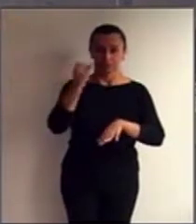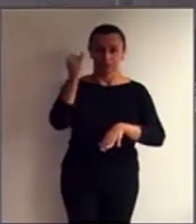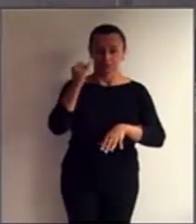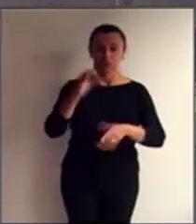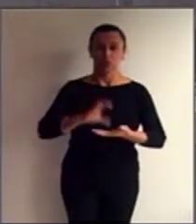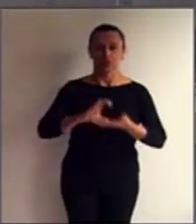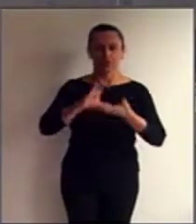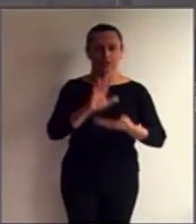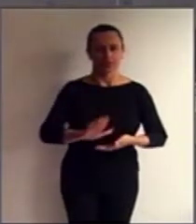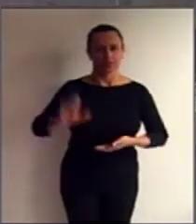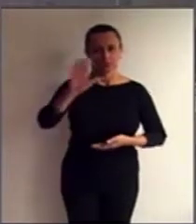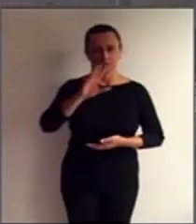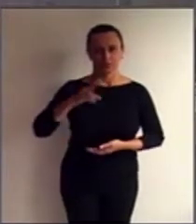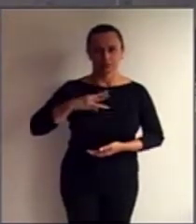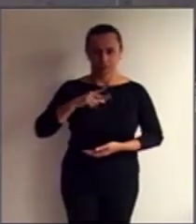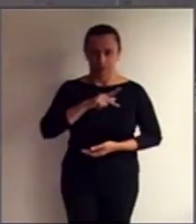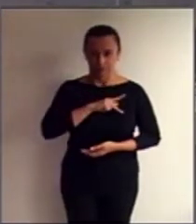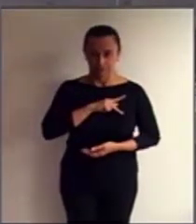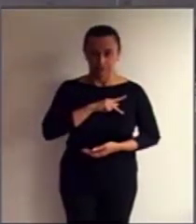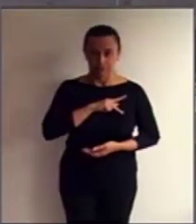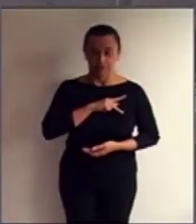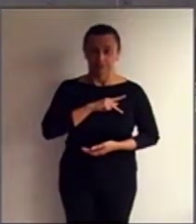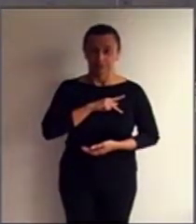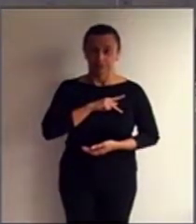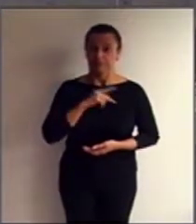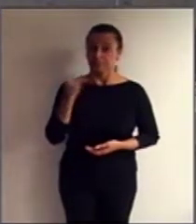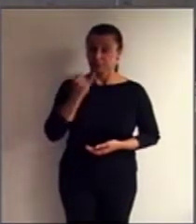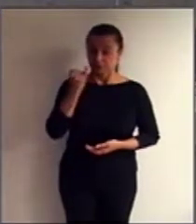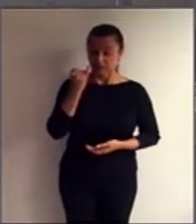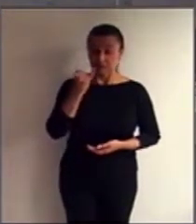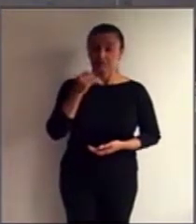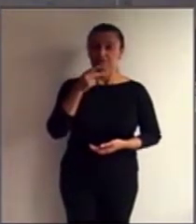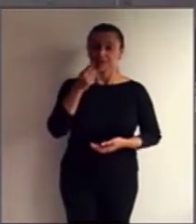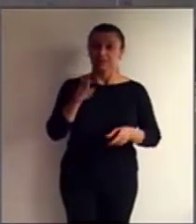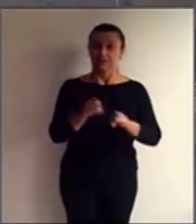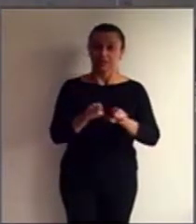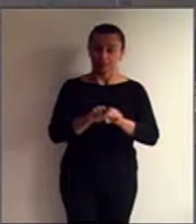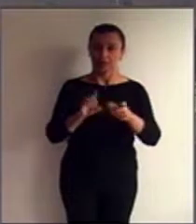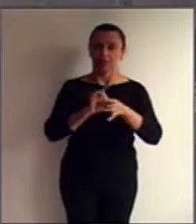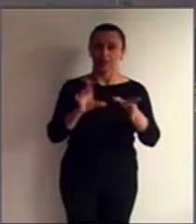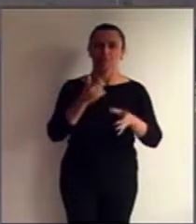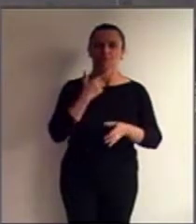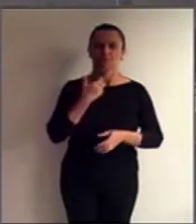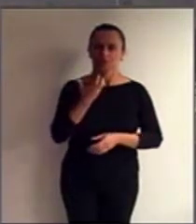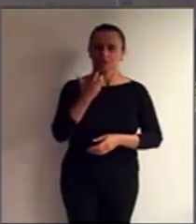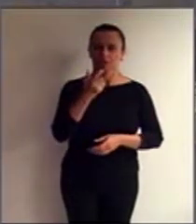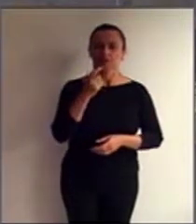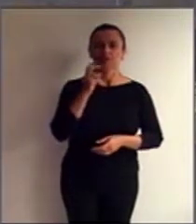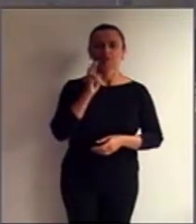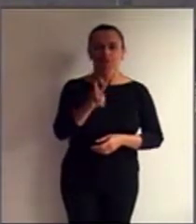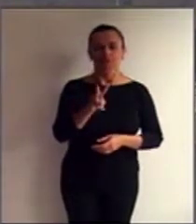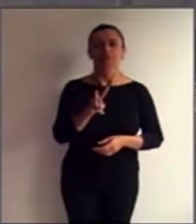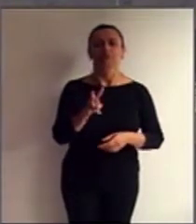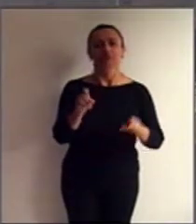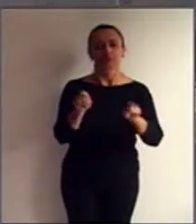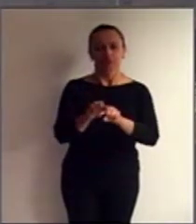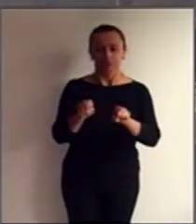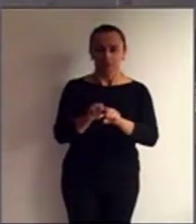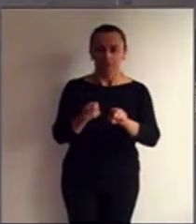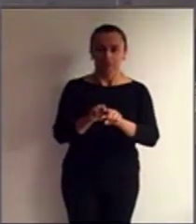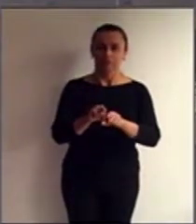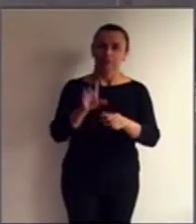Ministério Público. Vale dizer que ela está disponível a todos, inclusive para